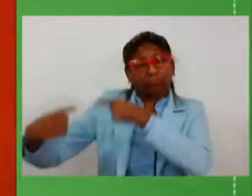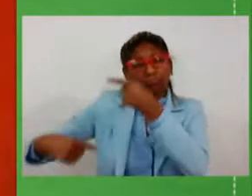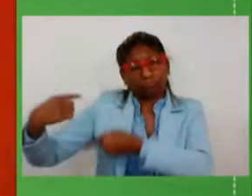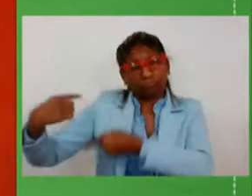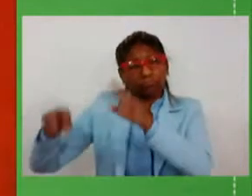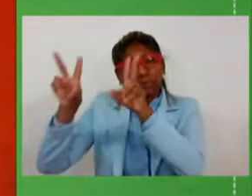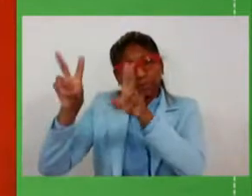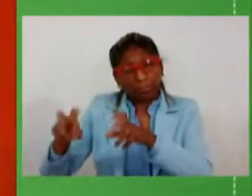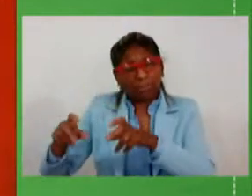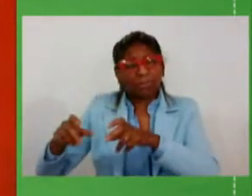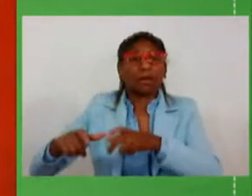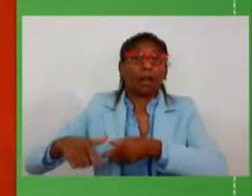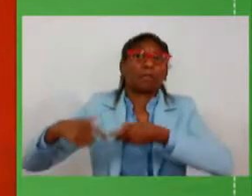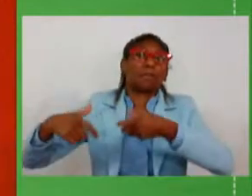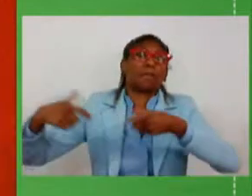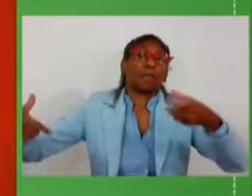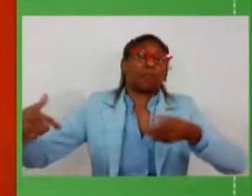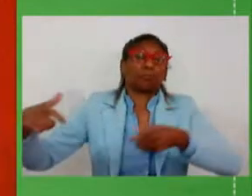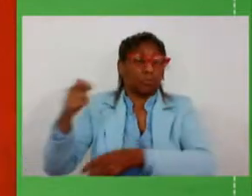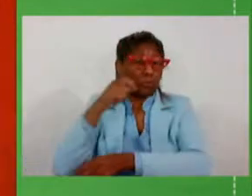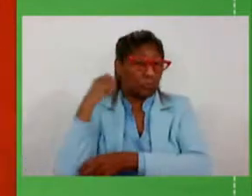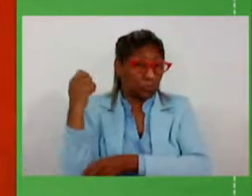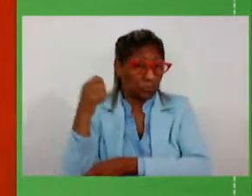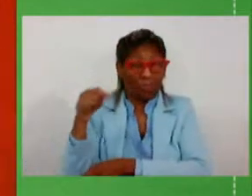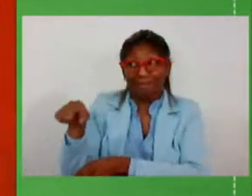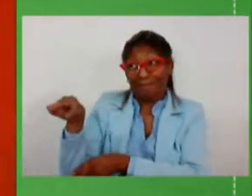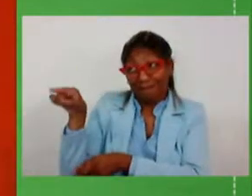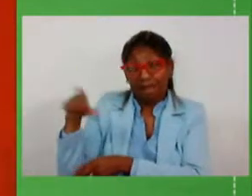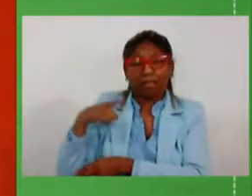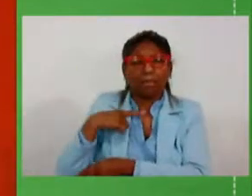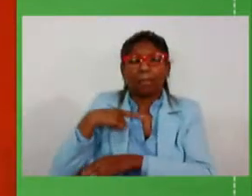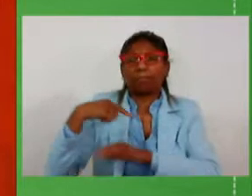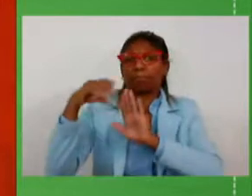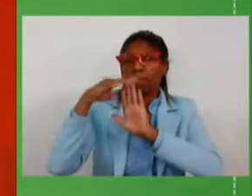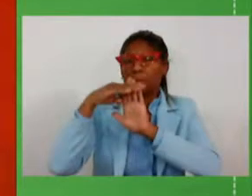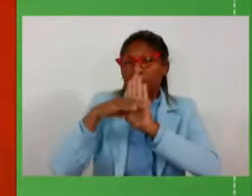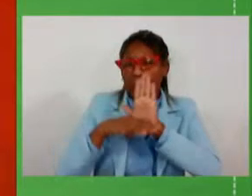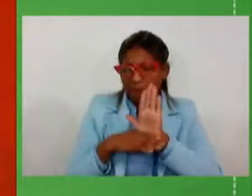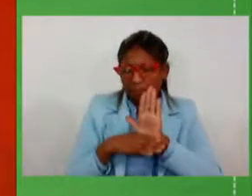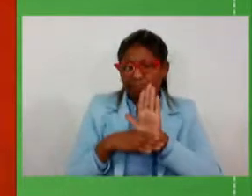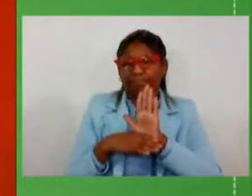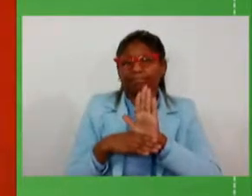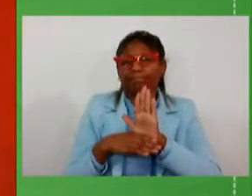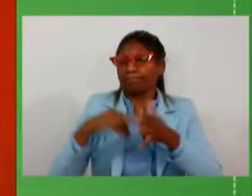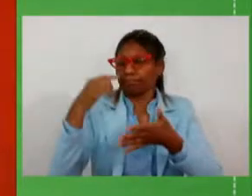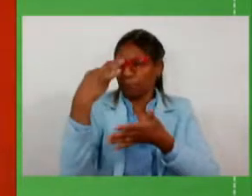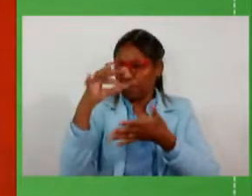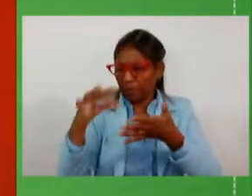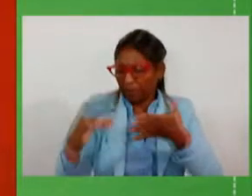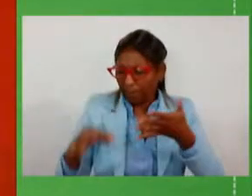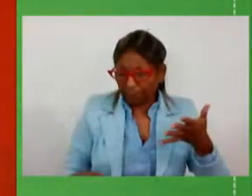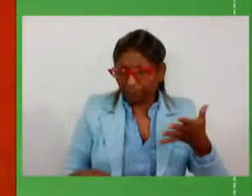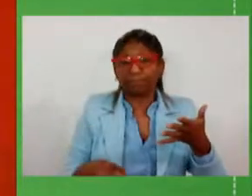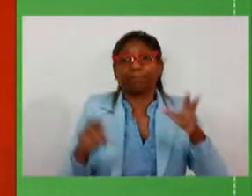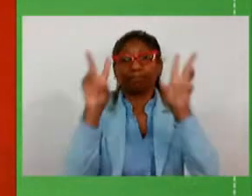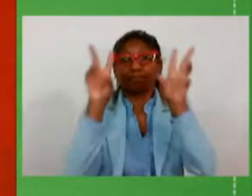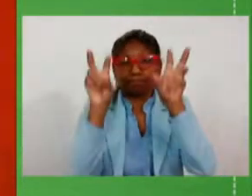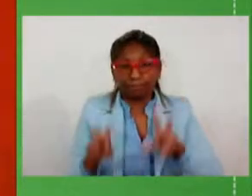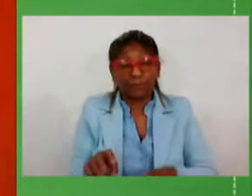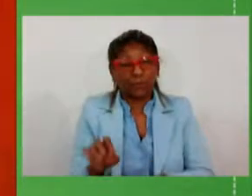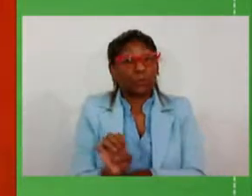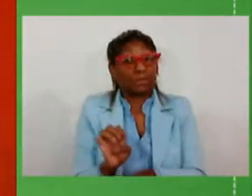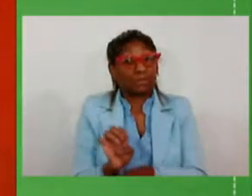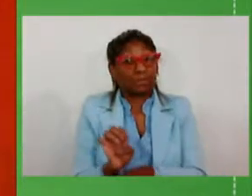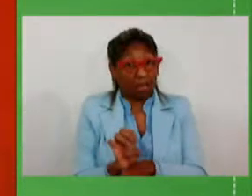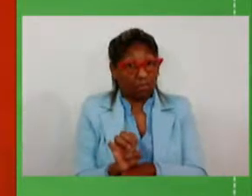crescimento do Rio Grande do Sul e lá está elencado o ranking da competitividade diversos pilares que colocam